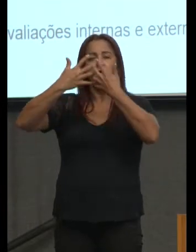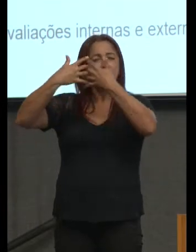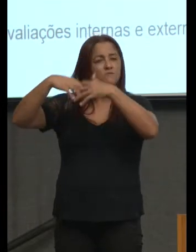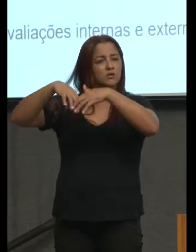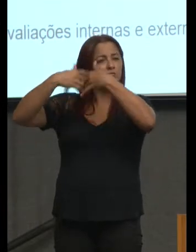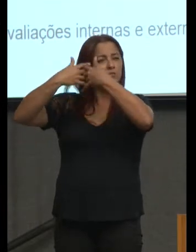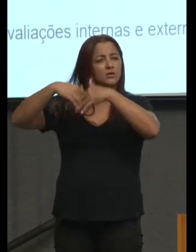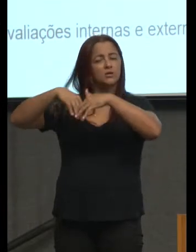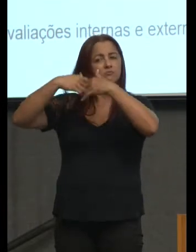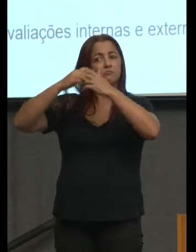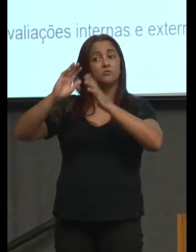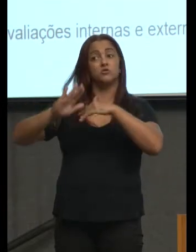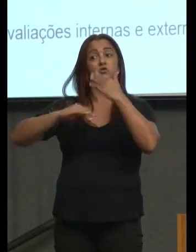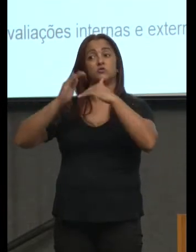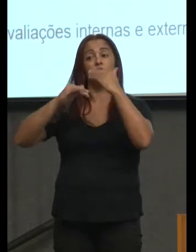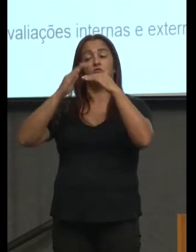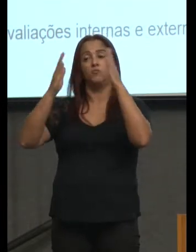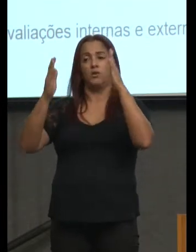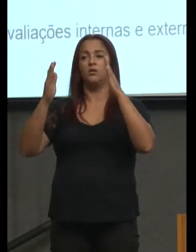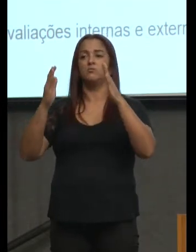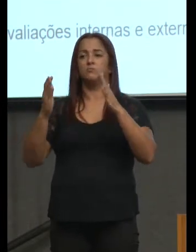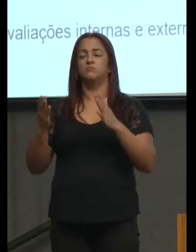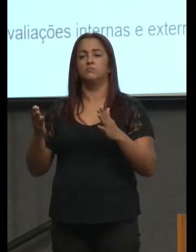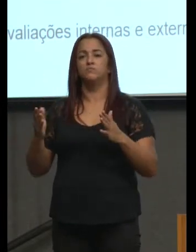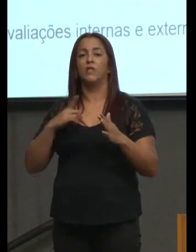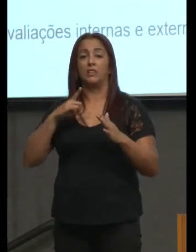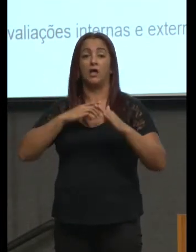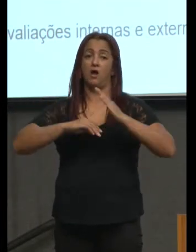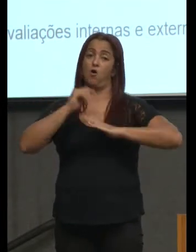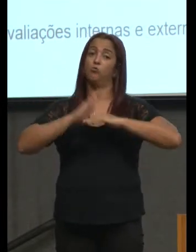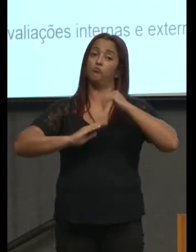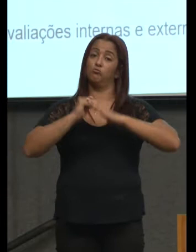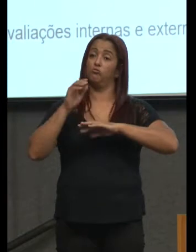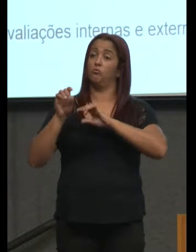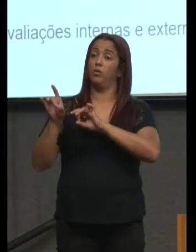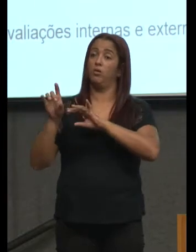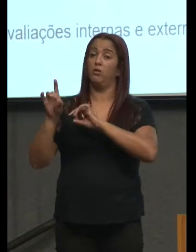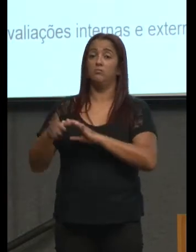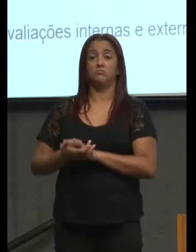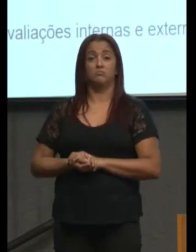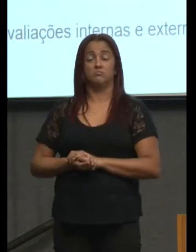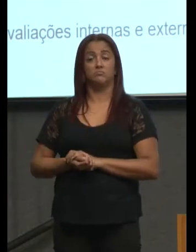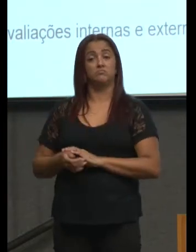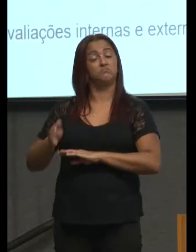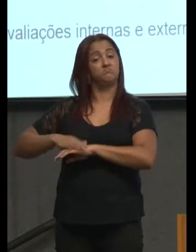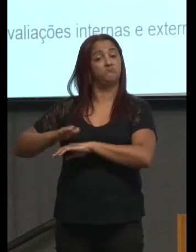um desenvolvimento da autonomia por exemplo então